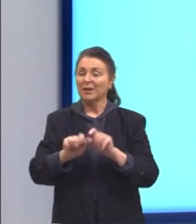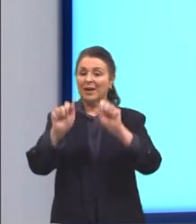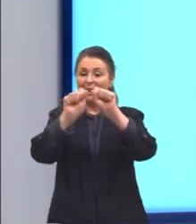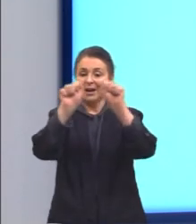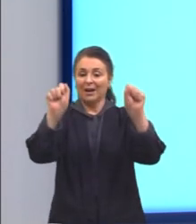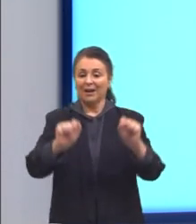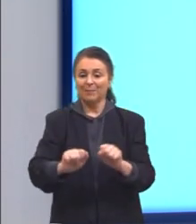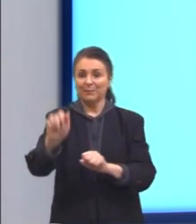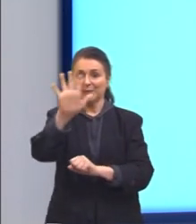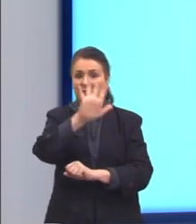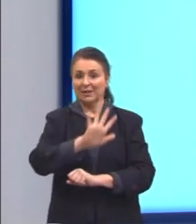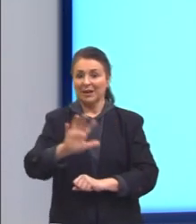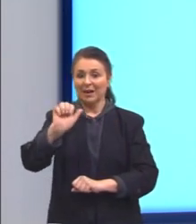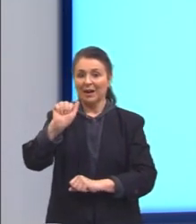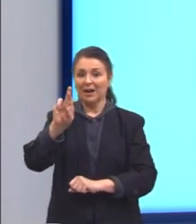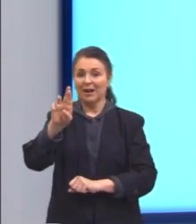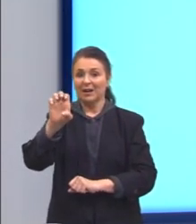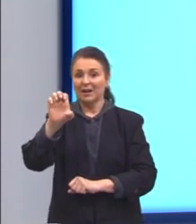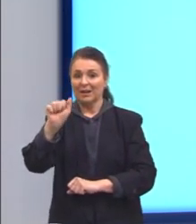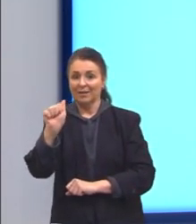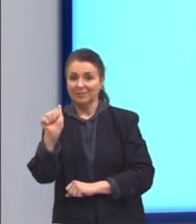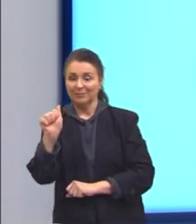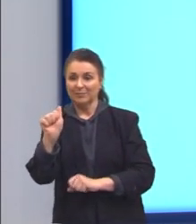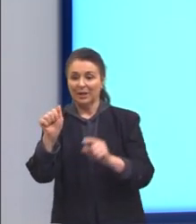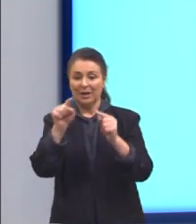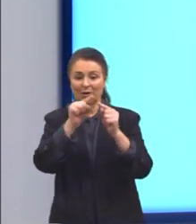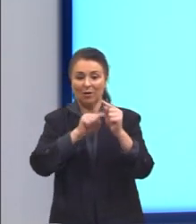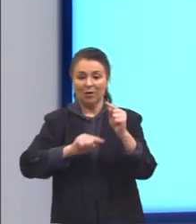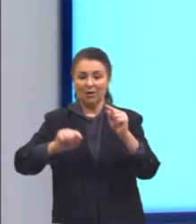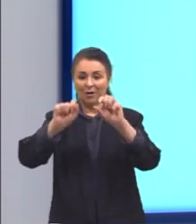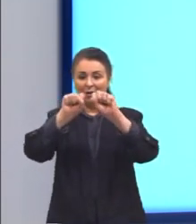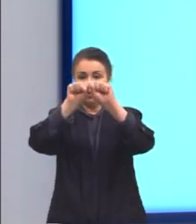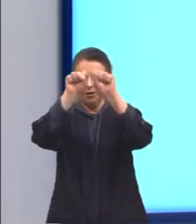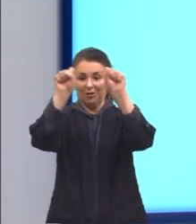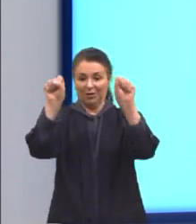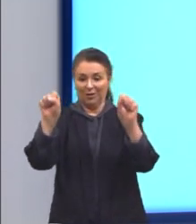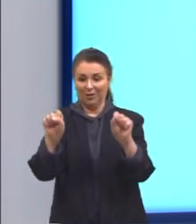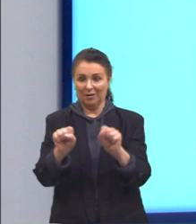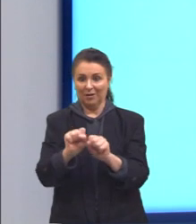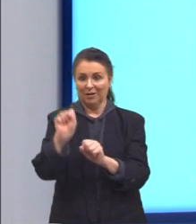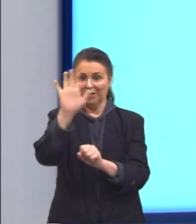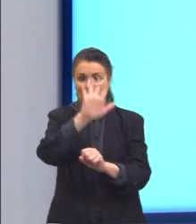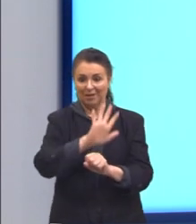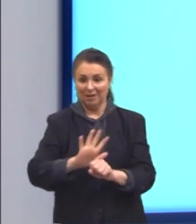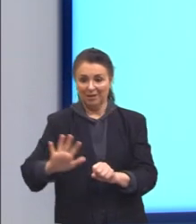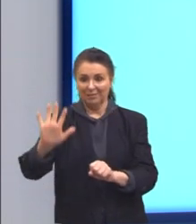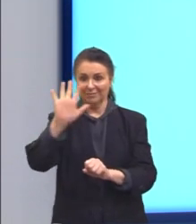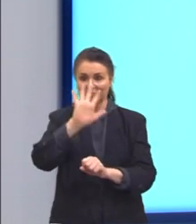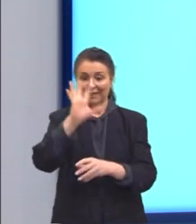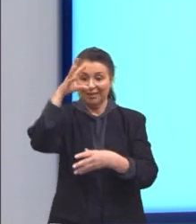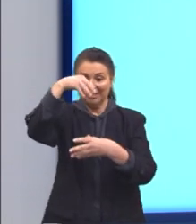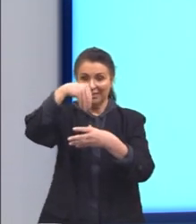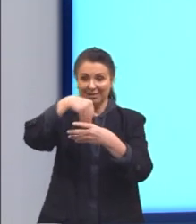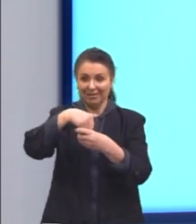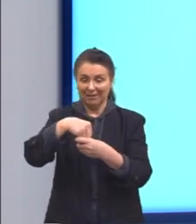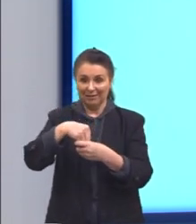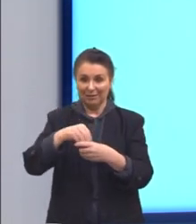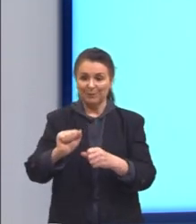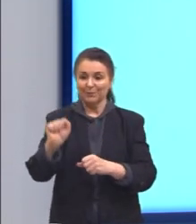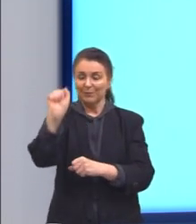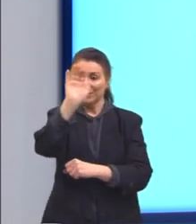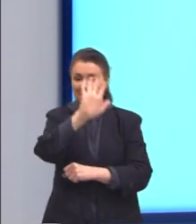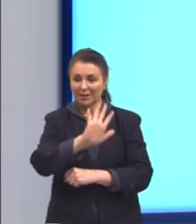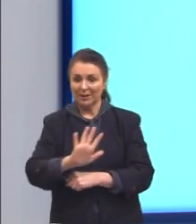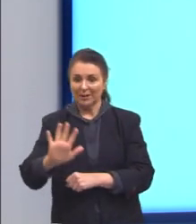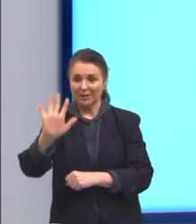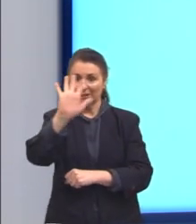E aí, nós consideramos a área do círculo porque seria toda a região interna. A área do círculo é